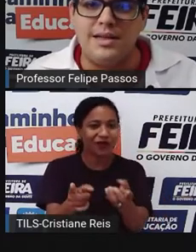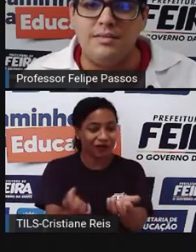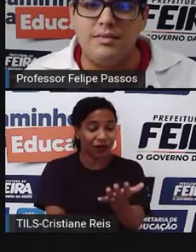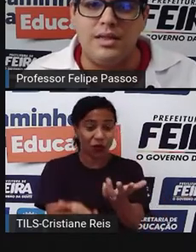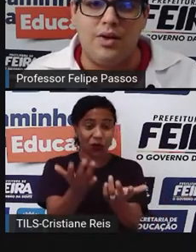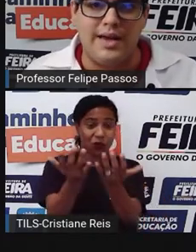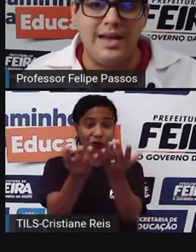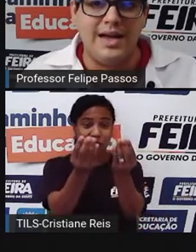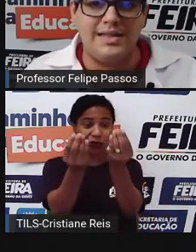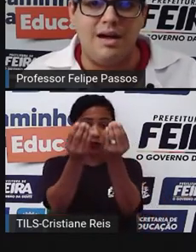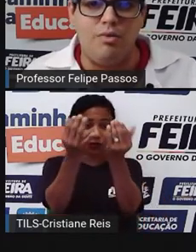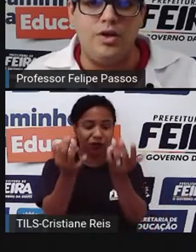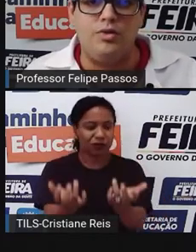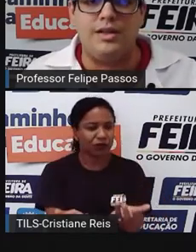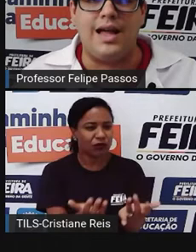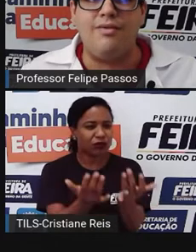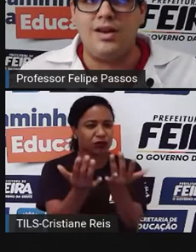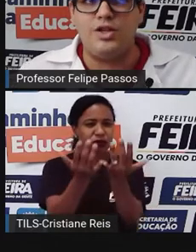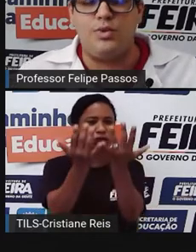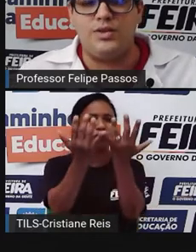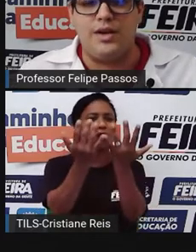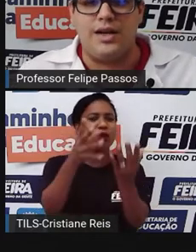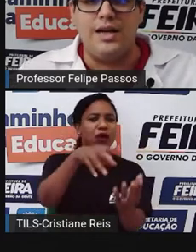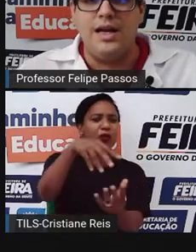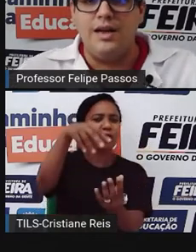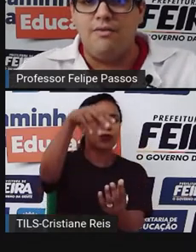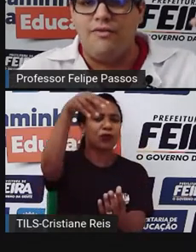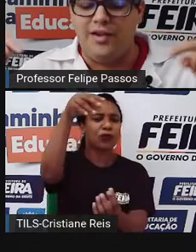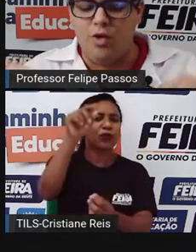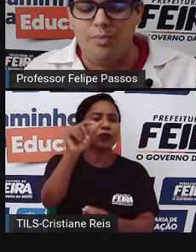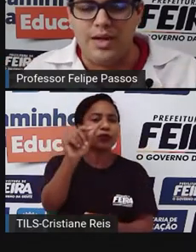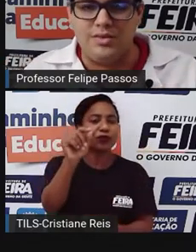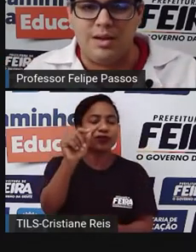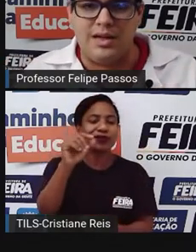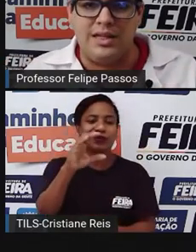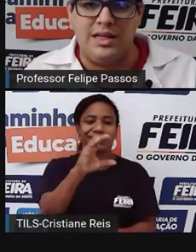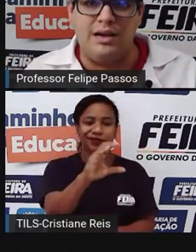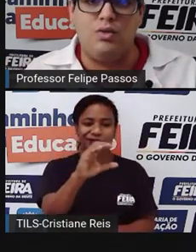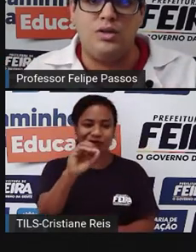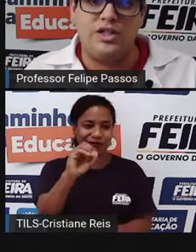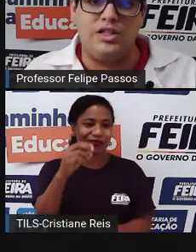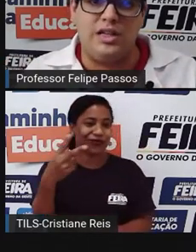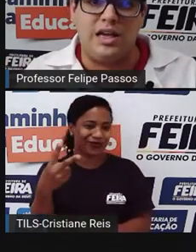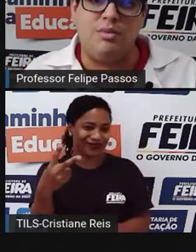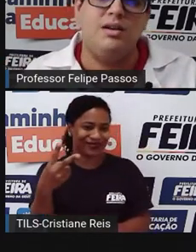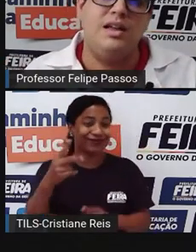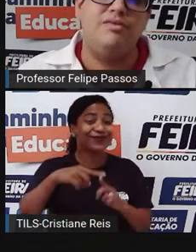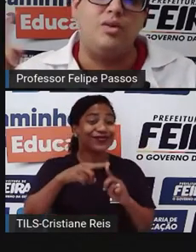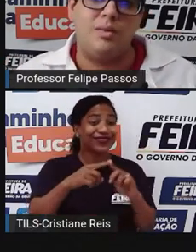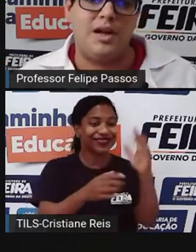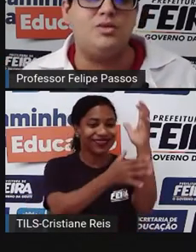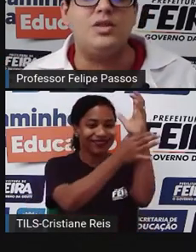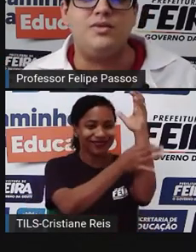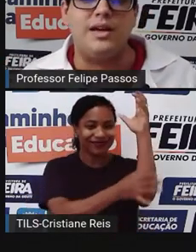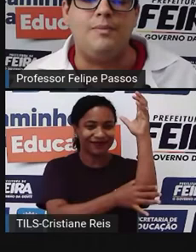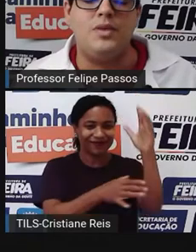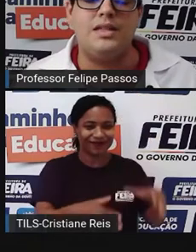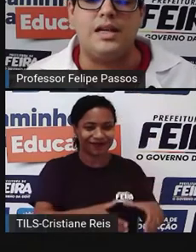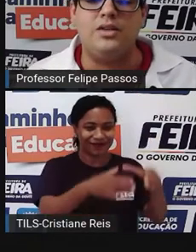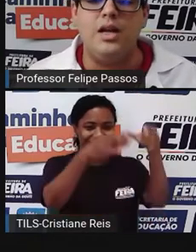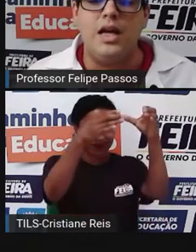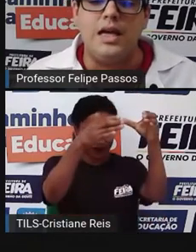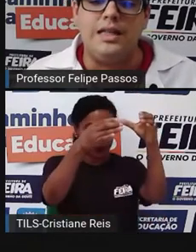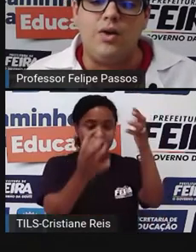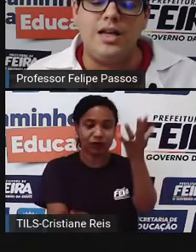fumaça. Então, aquele gás carbônico que estava na atmosfera, ficou preso na madeira, quando a gente queima, ele volta para a atmosfera.